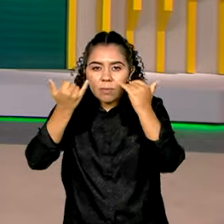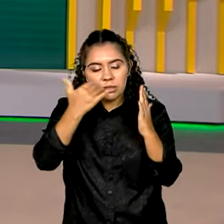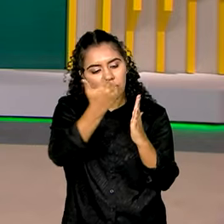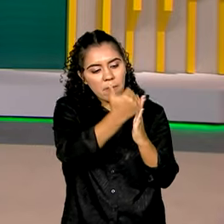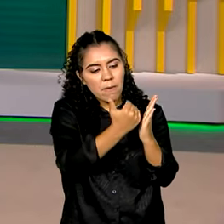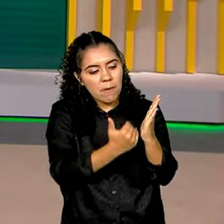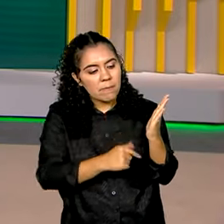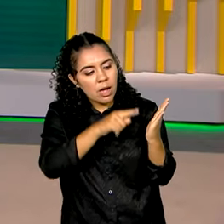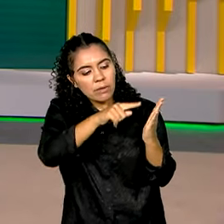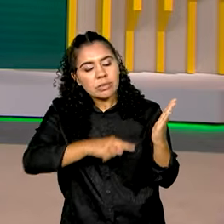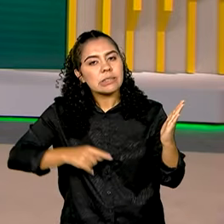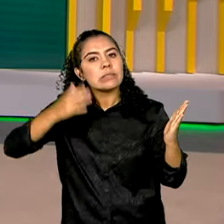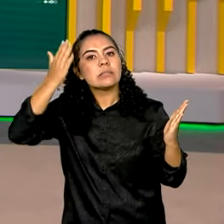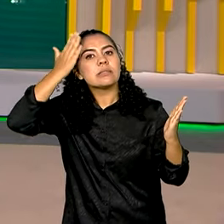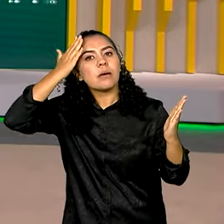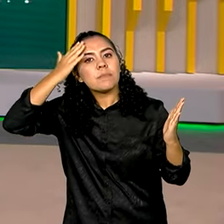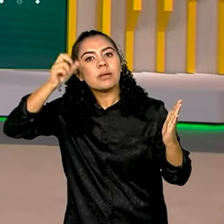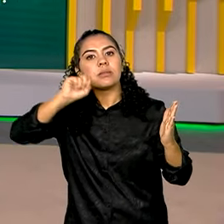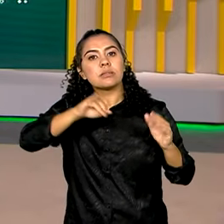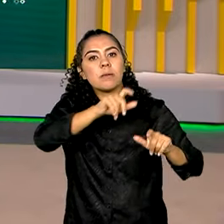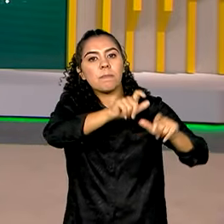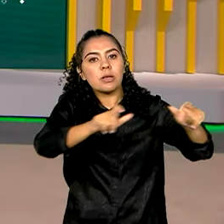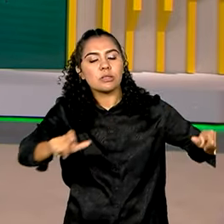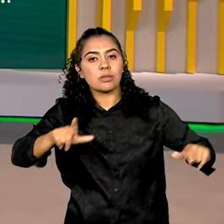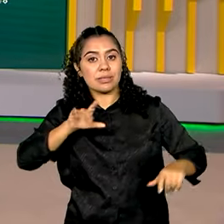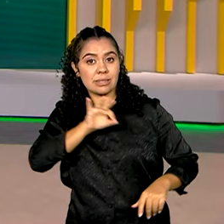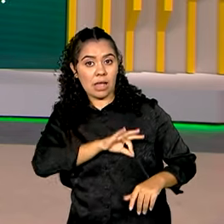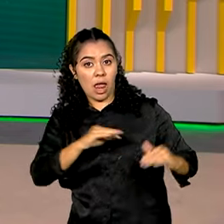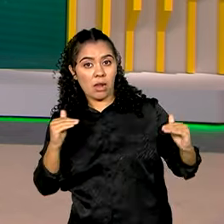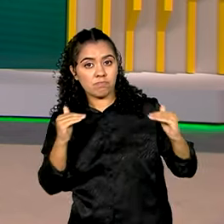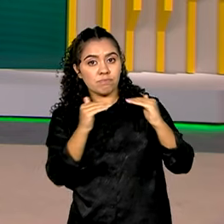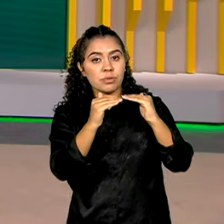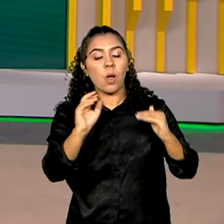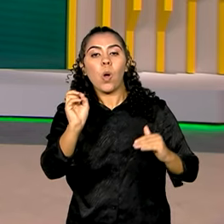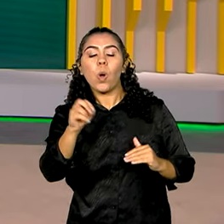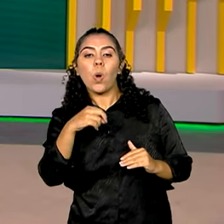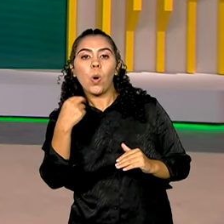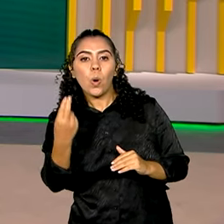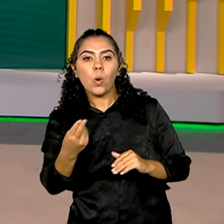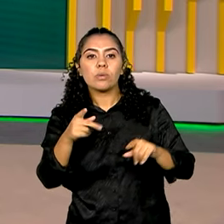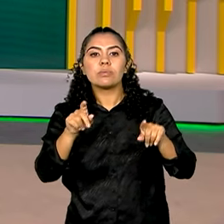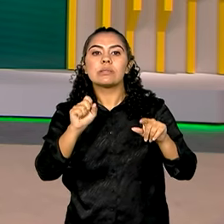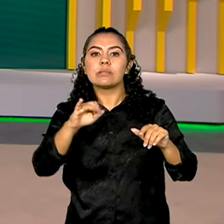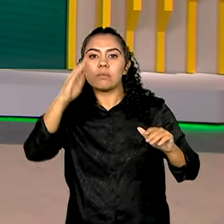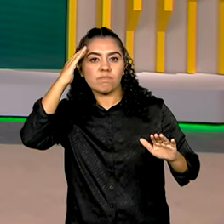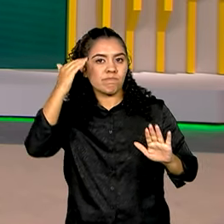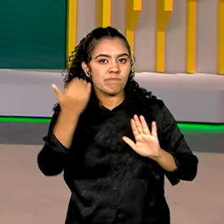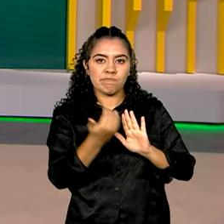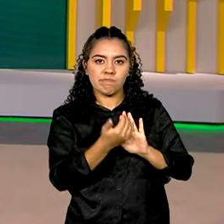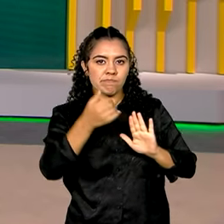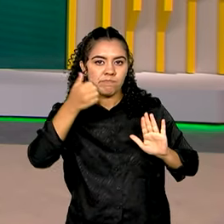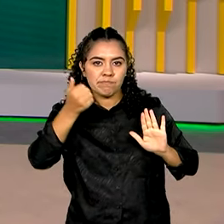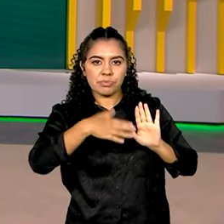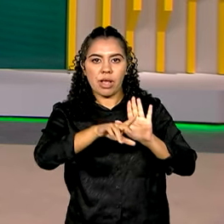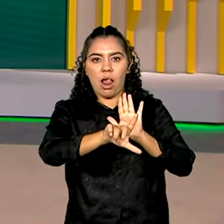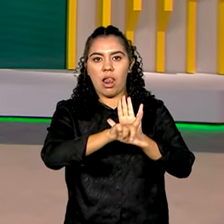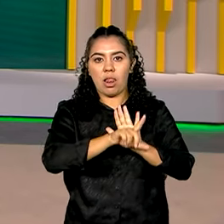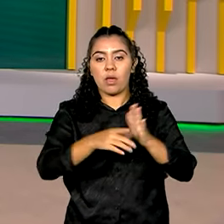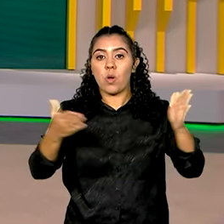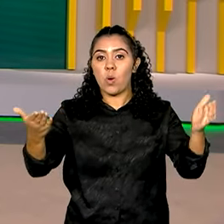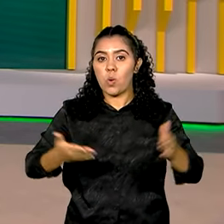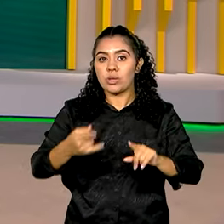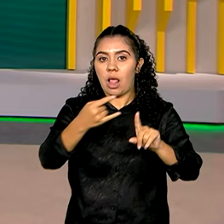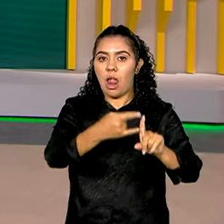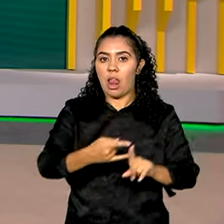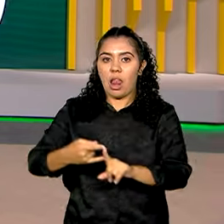mulheres que ocupam o mesmo cargo têm salários iguais ou se os empregadores estão descumprindo a lei. Hoje, uma live tirou